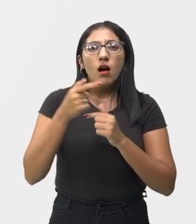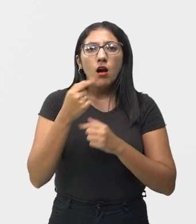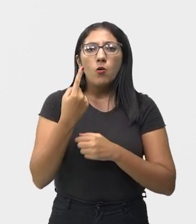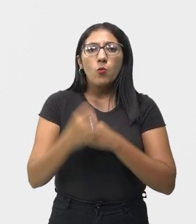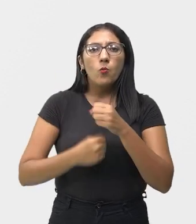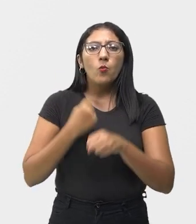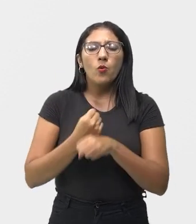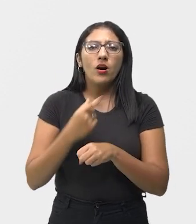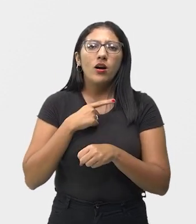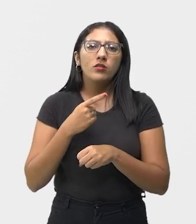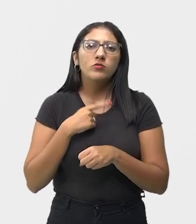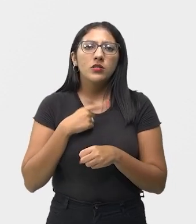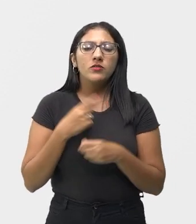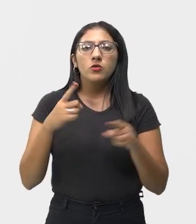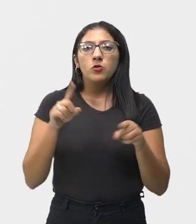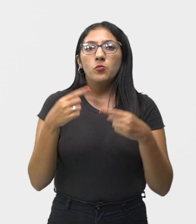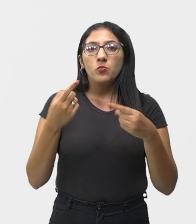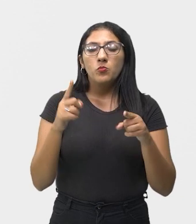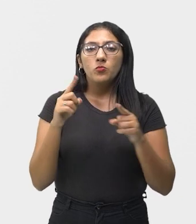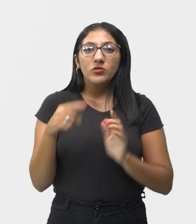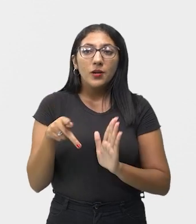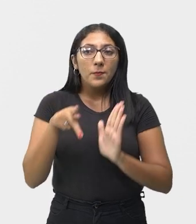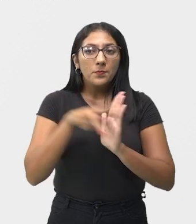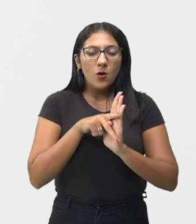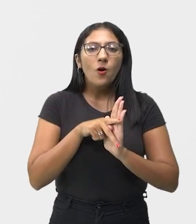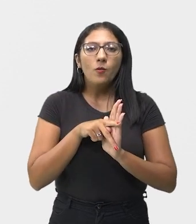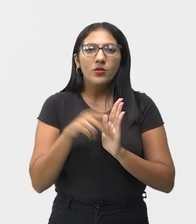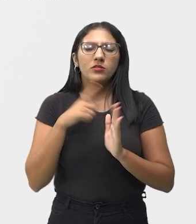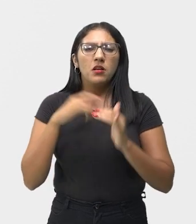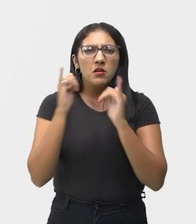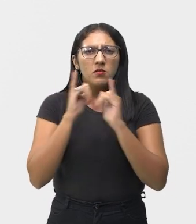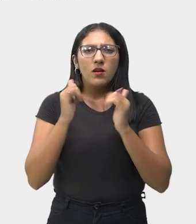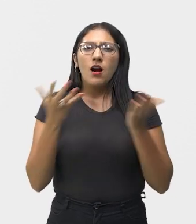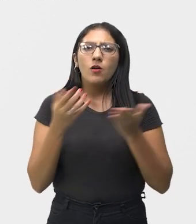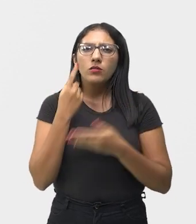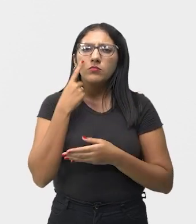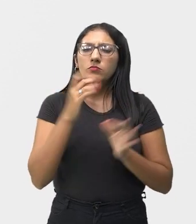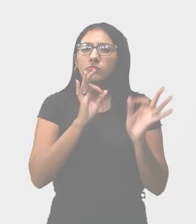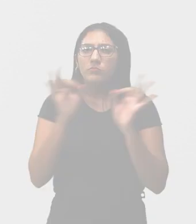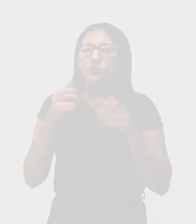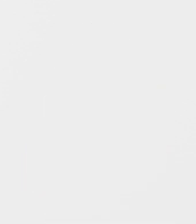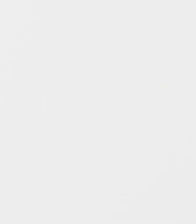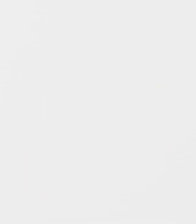Chega de Saudade. Vamos ouvir um trechinho aí dessa bossa nova.